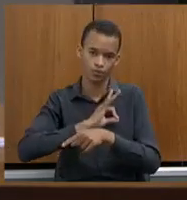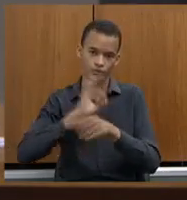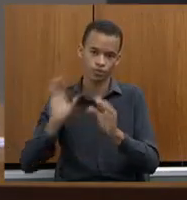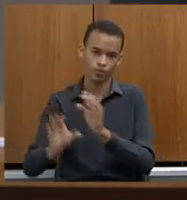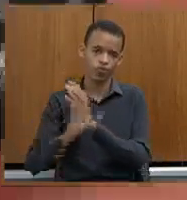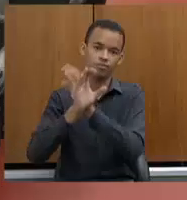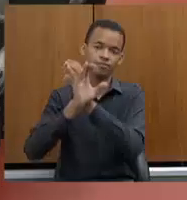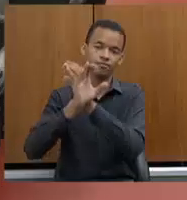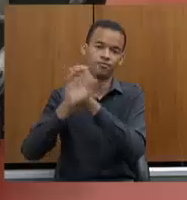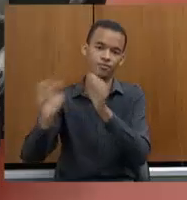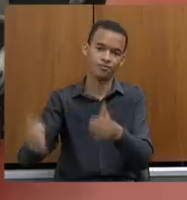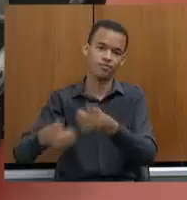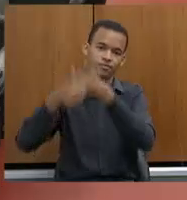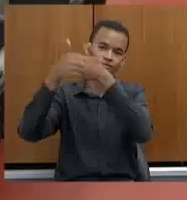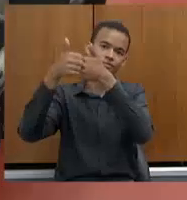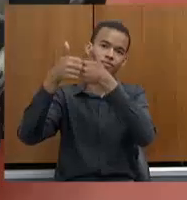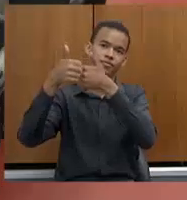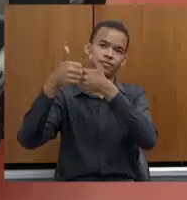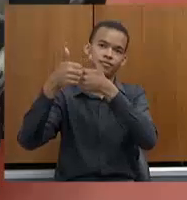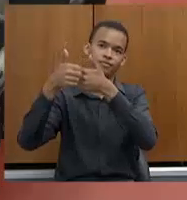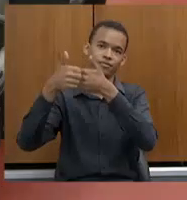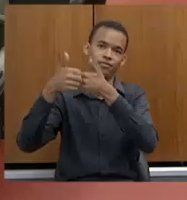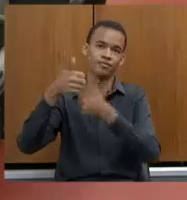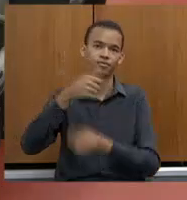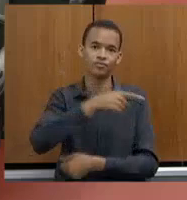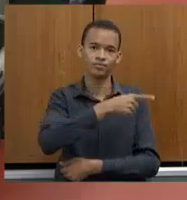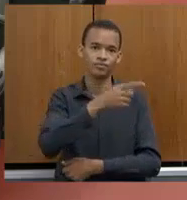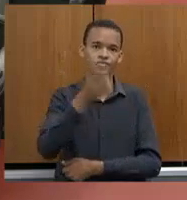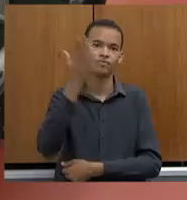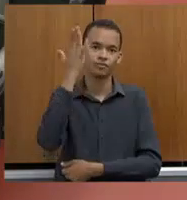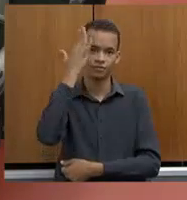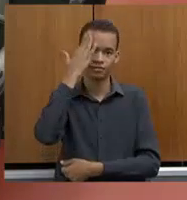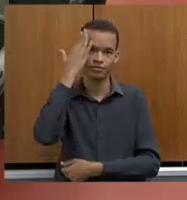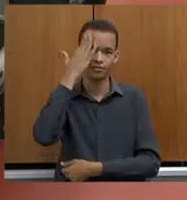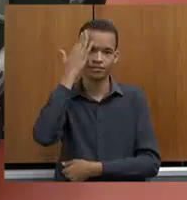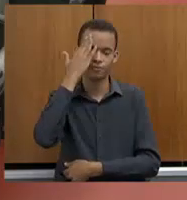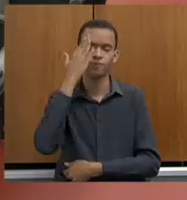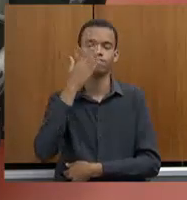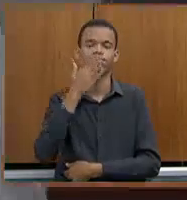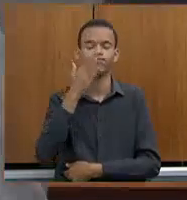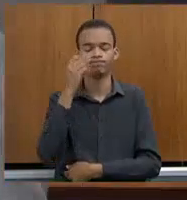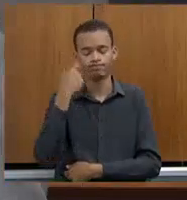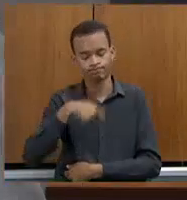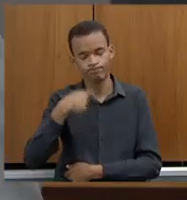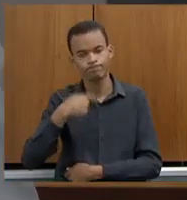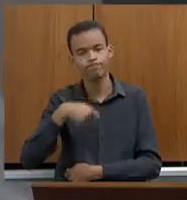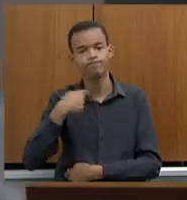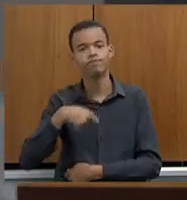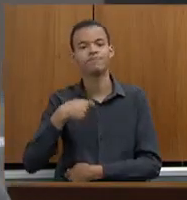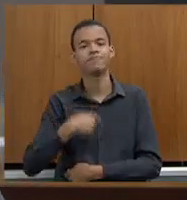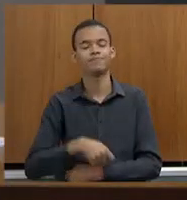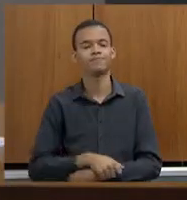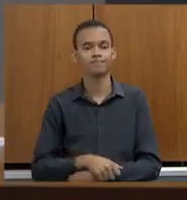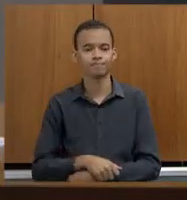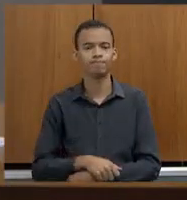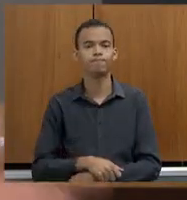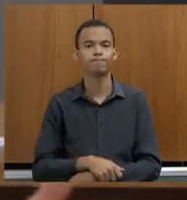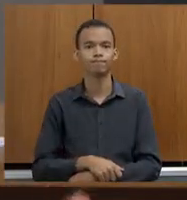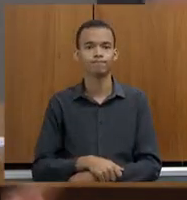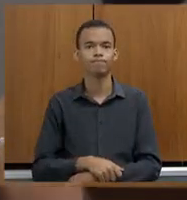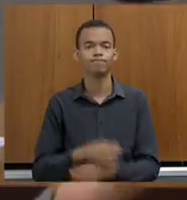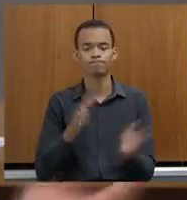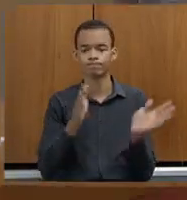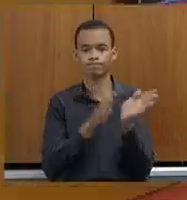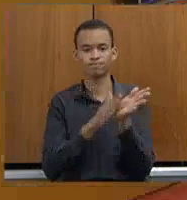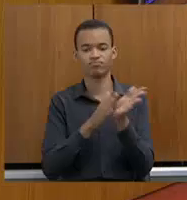Eles, eu imagino, que entendam que realmente é necessário parabenizar, enfim,